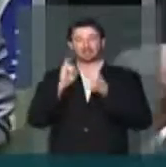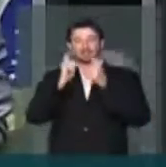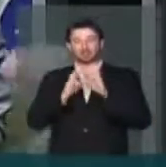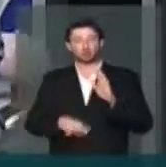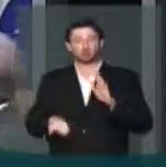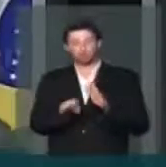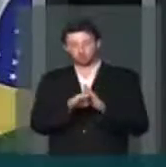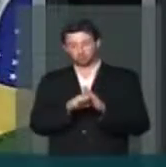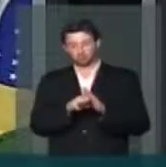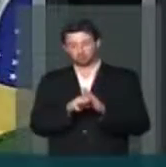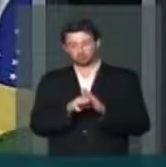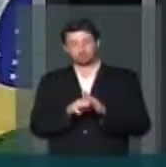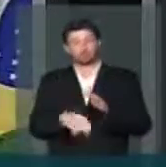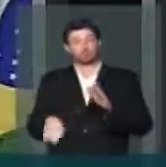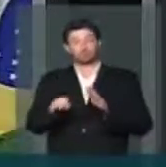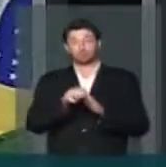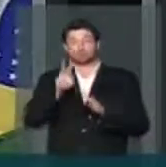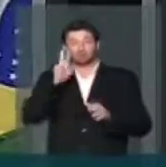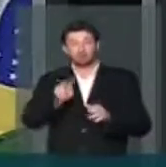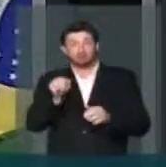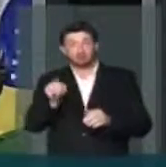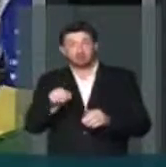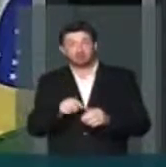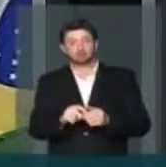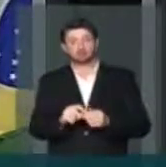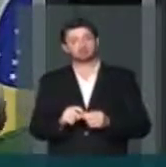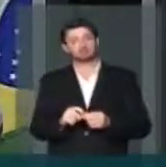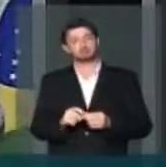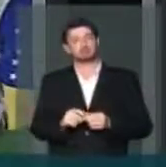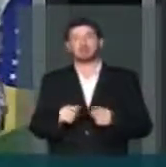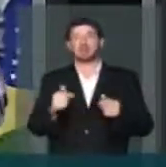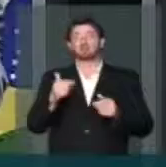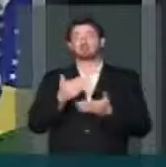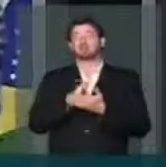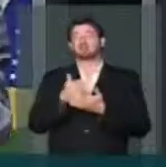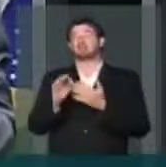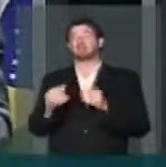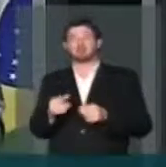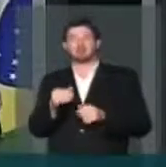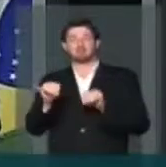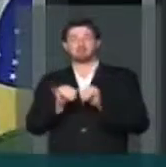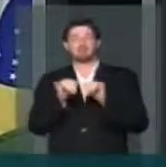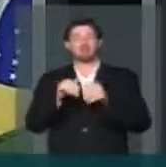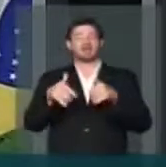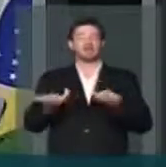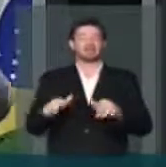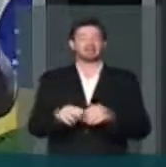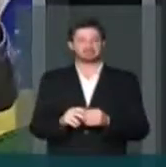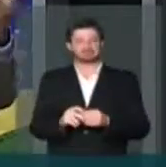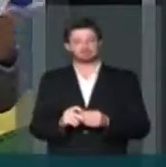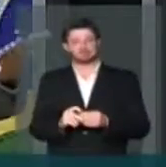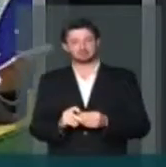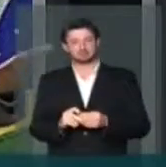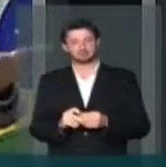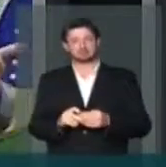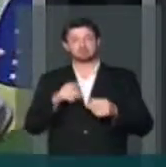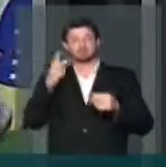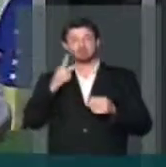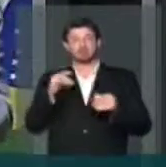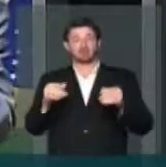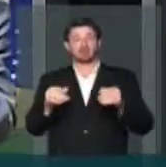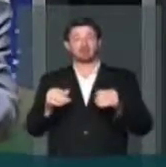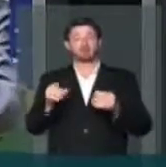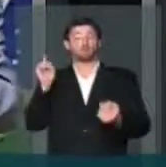gerentes. E tudo isso que nós vimos é para dizer que não houve nada, isso é uma bobagem. Para justificar